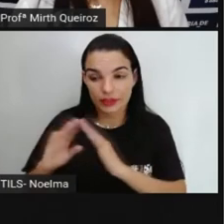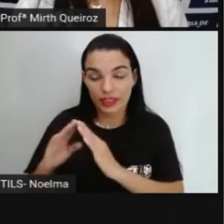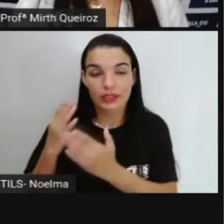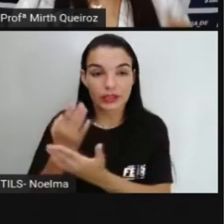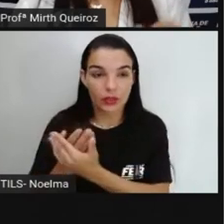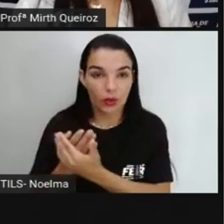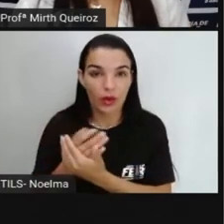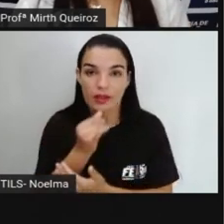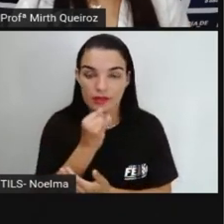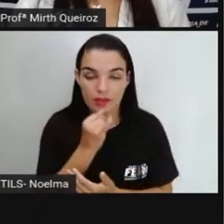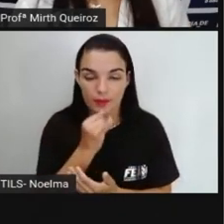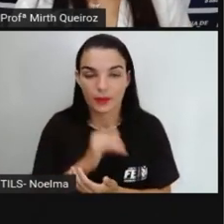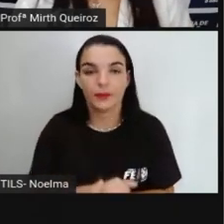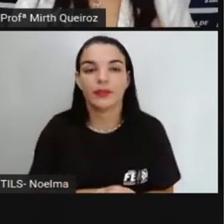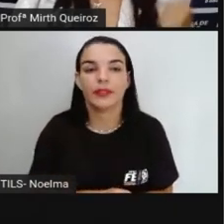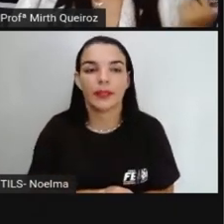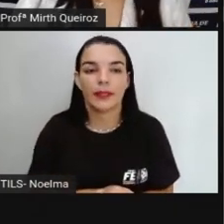exemplo